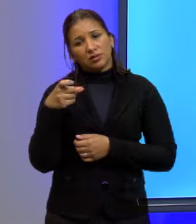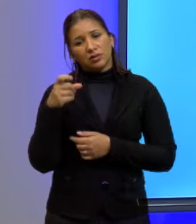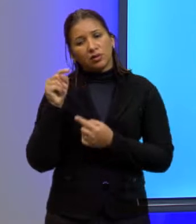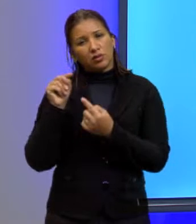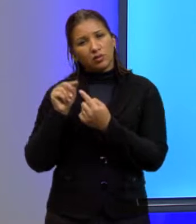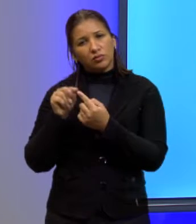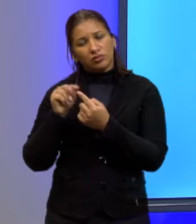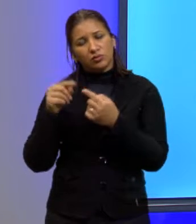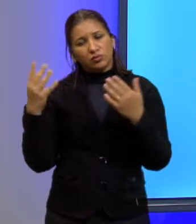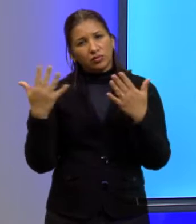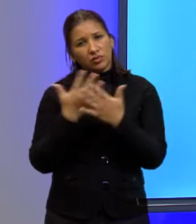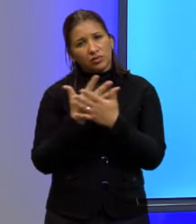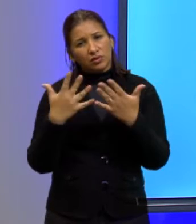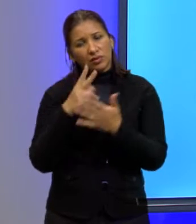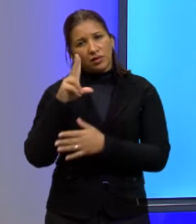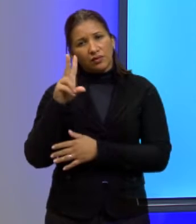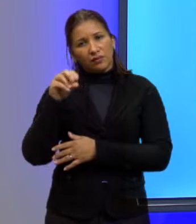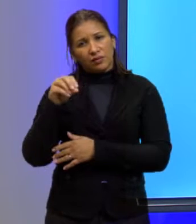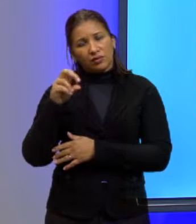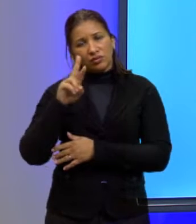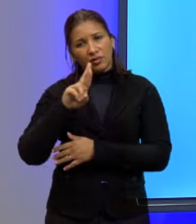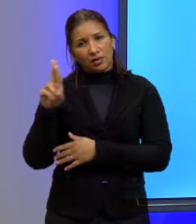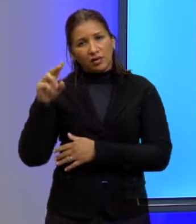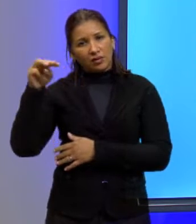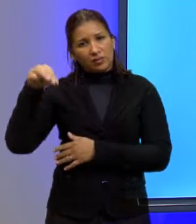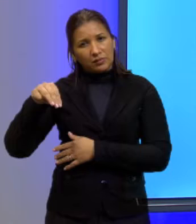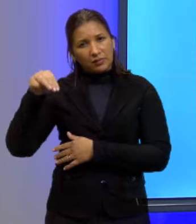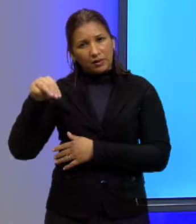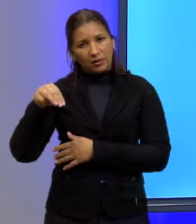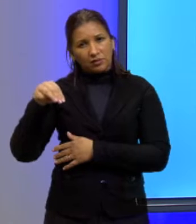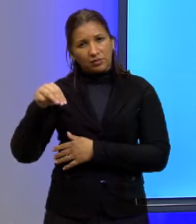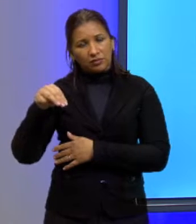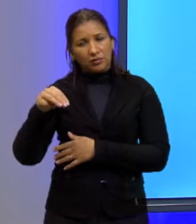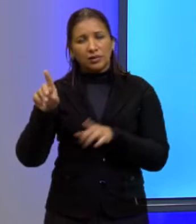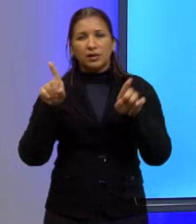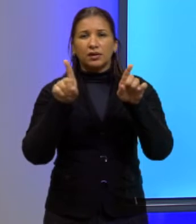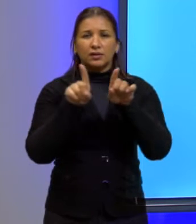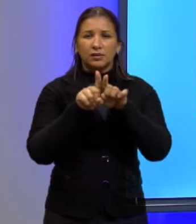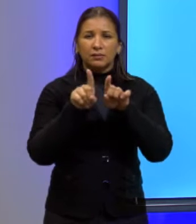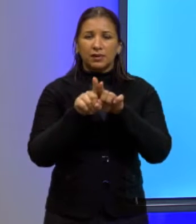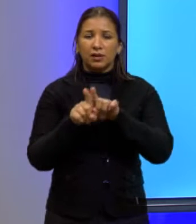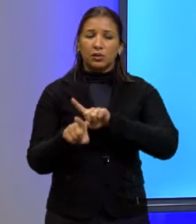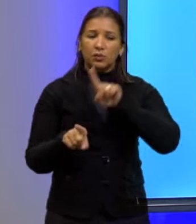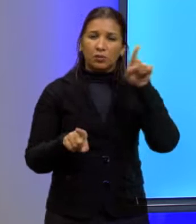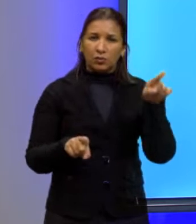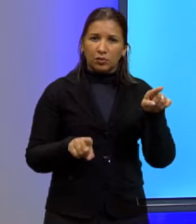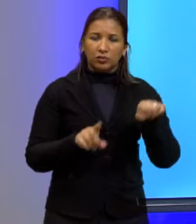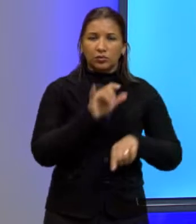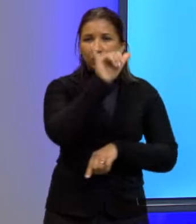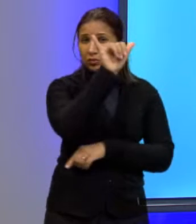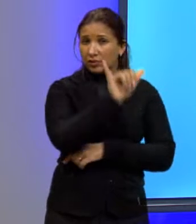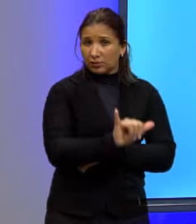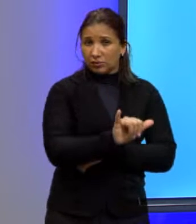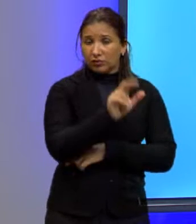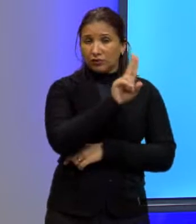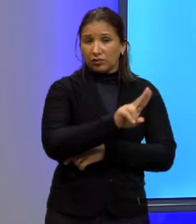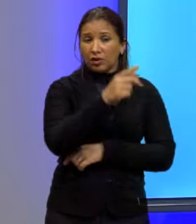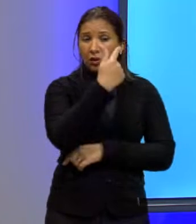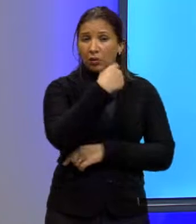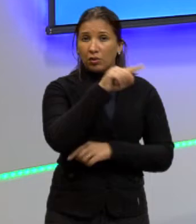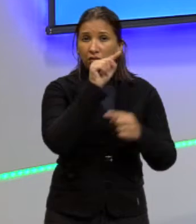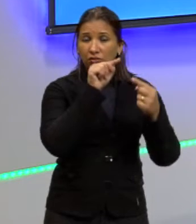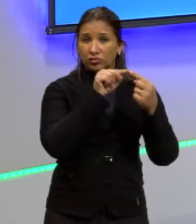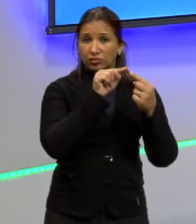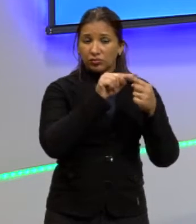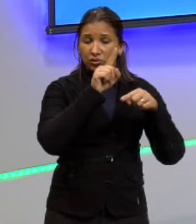cerca que custa 20 reais o metro e que o lado Y vai utilizar um outro tipo